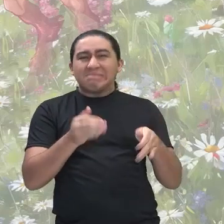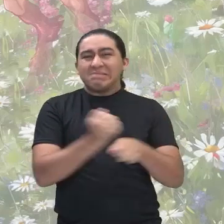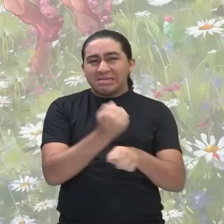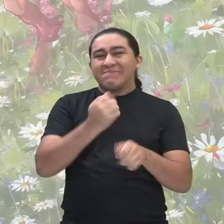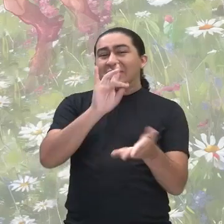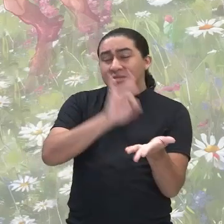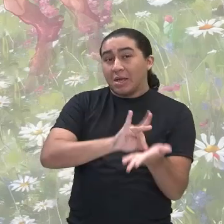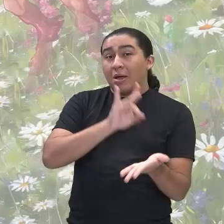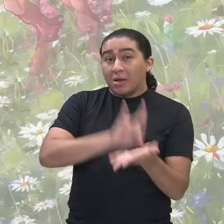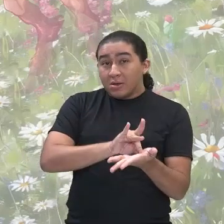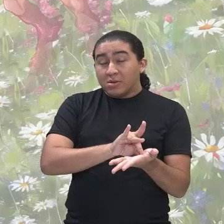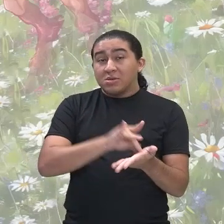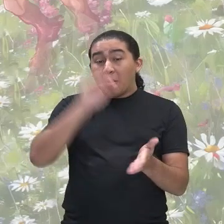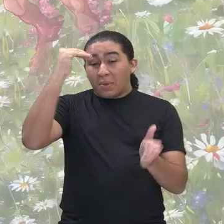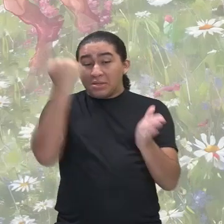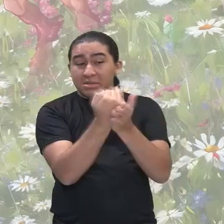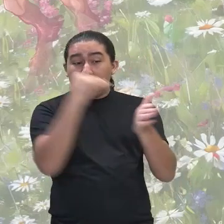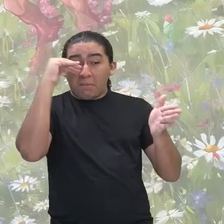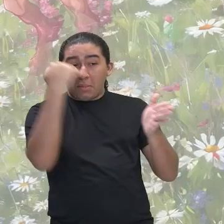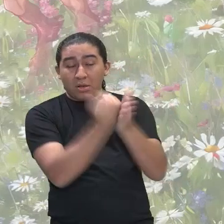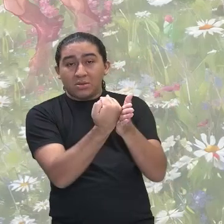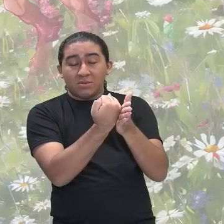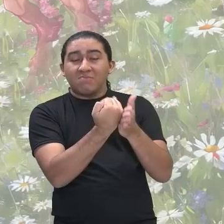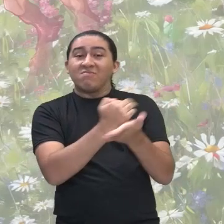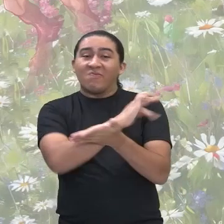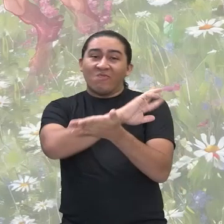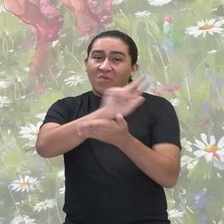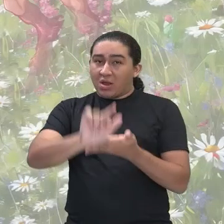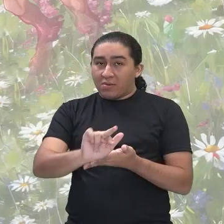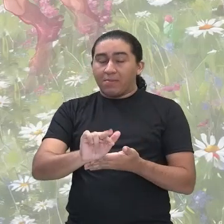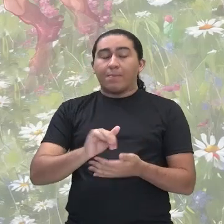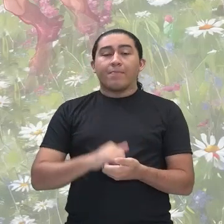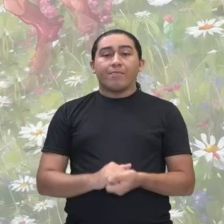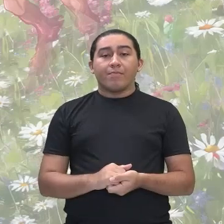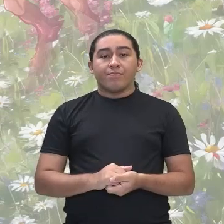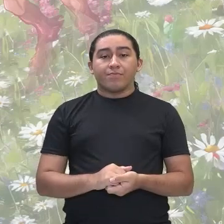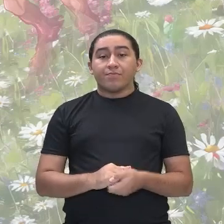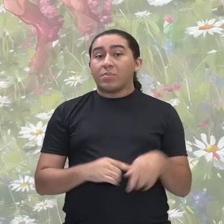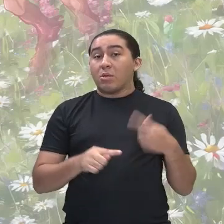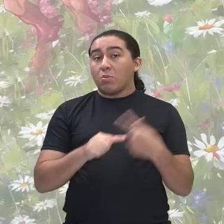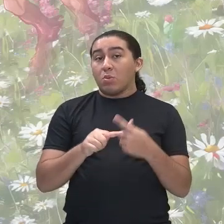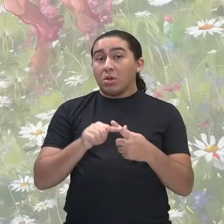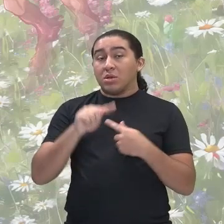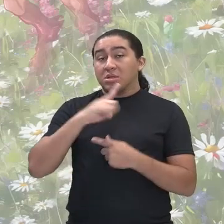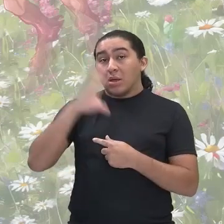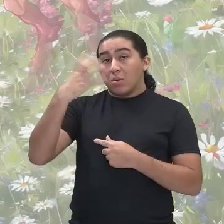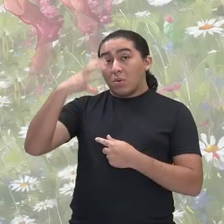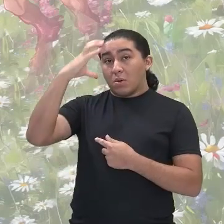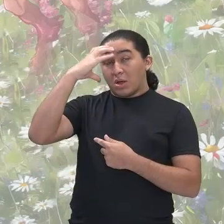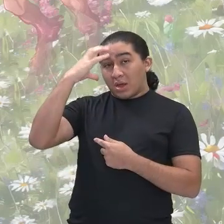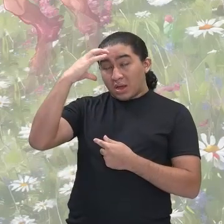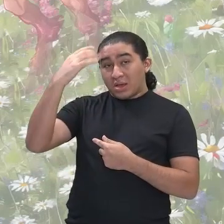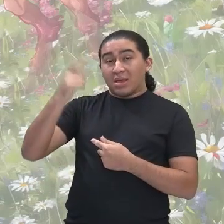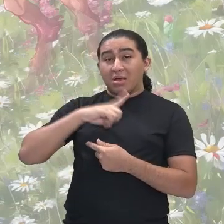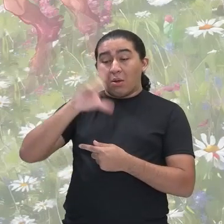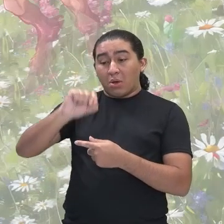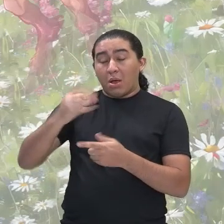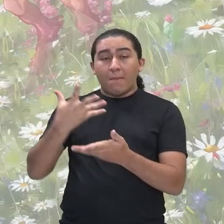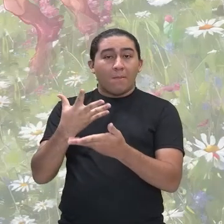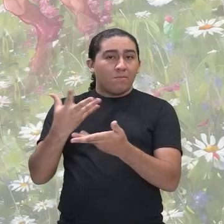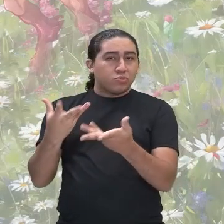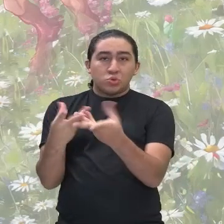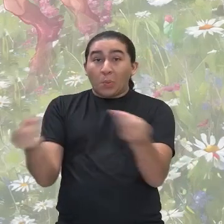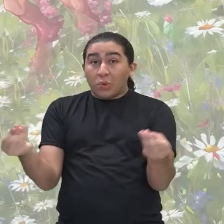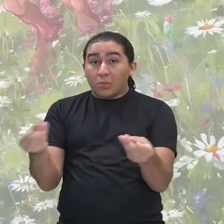né? Centenas de anos, por conta da situação que houve com o rei anterior.